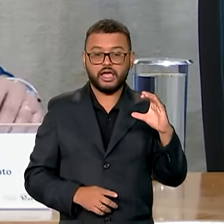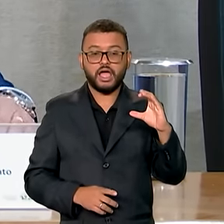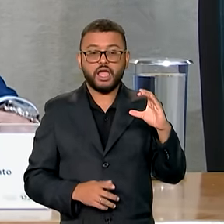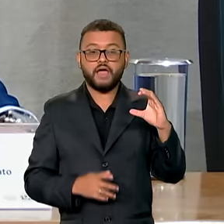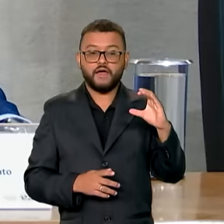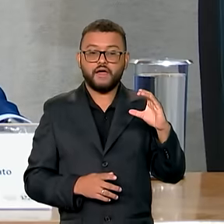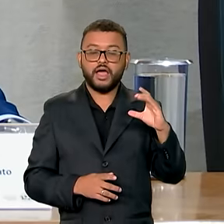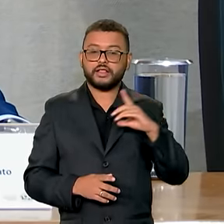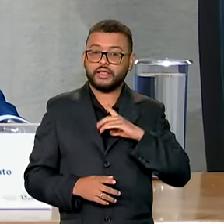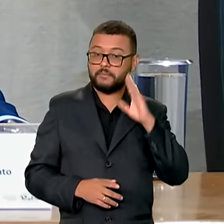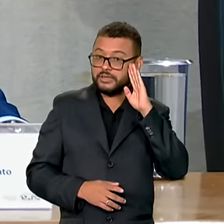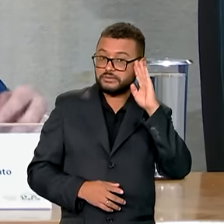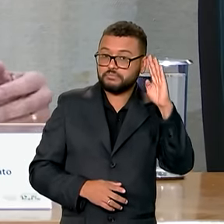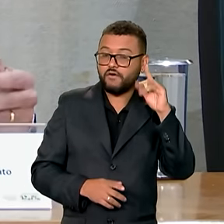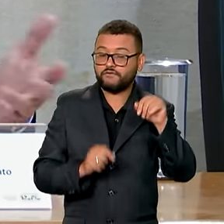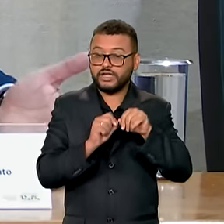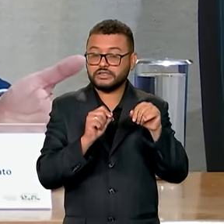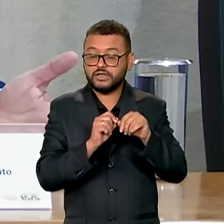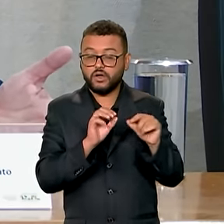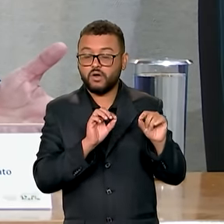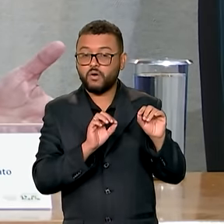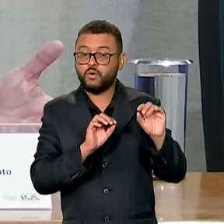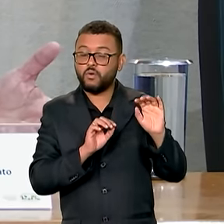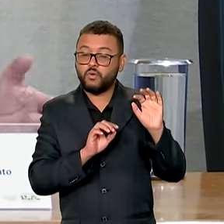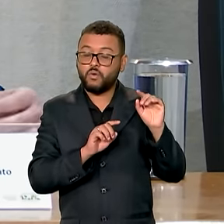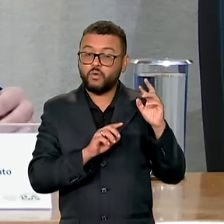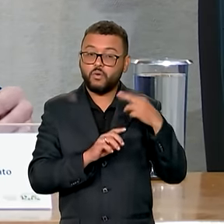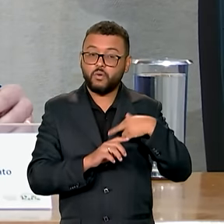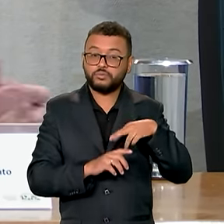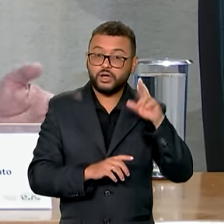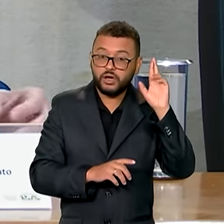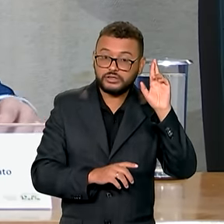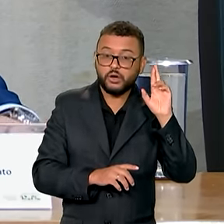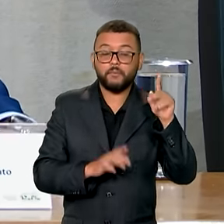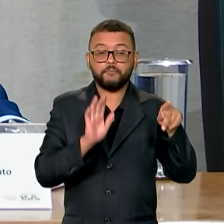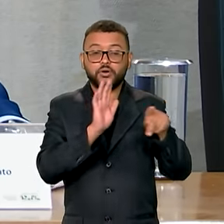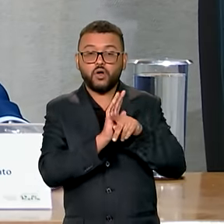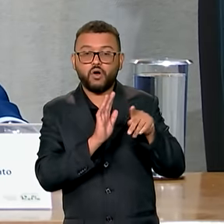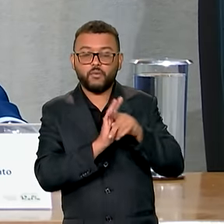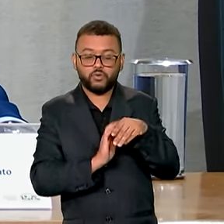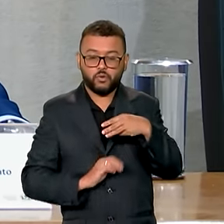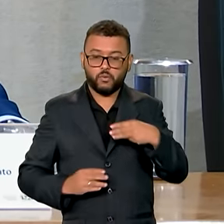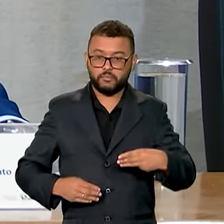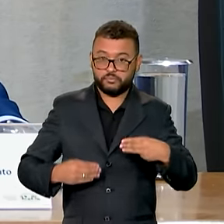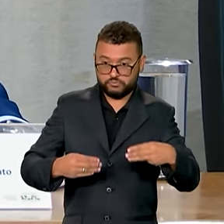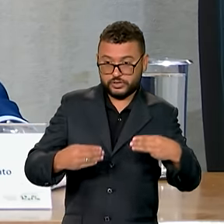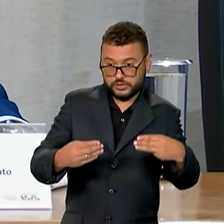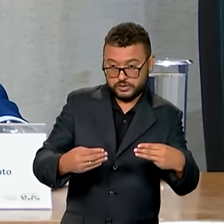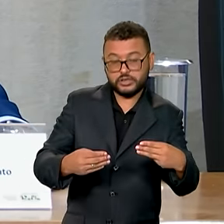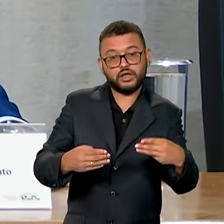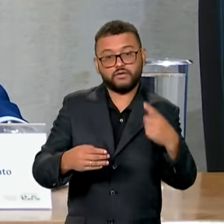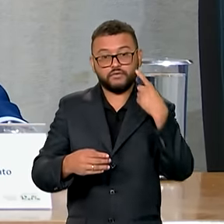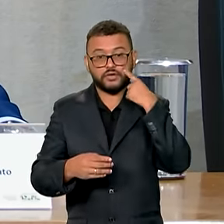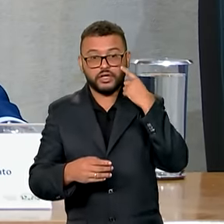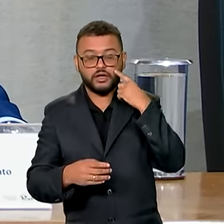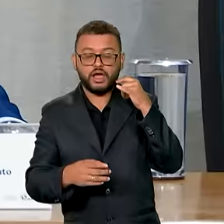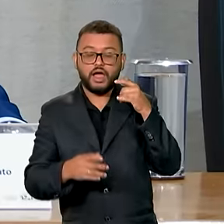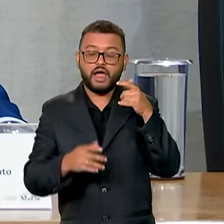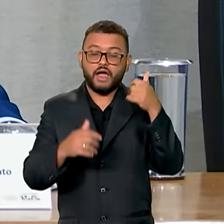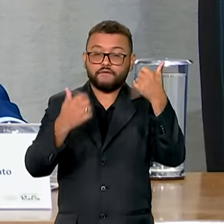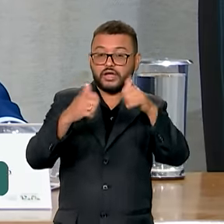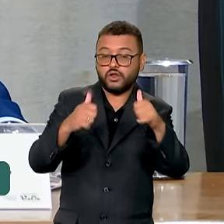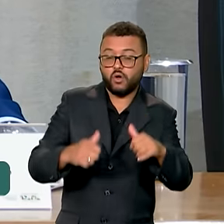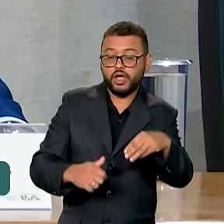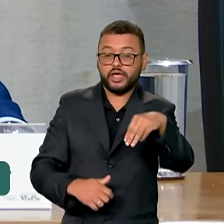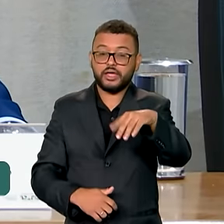a principal razão é pelo seu crescimento, indicado pelo Ministério Supervisor da Despesa, o